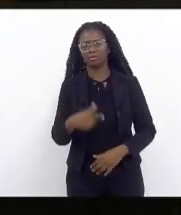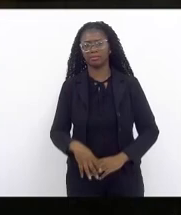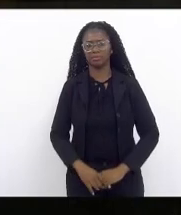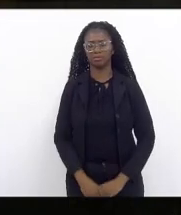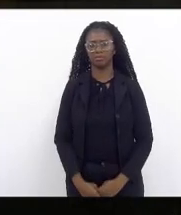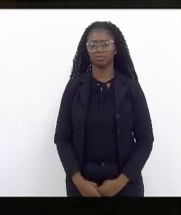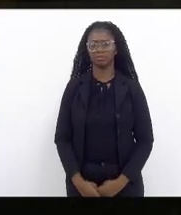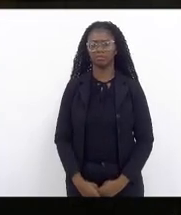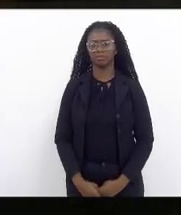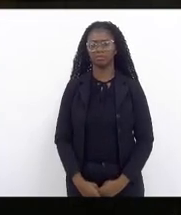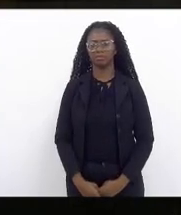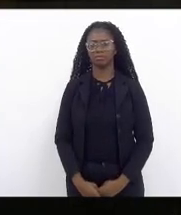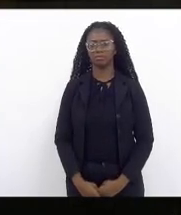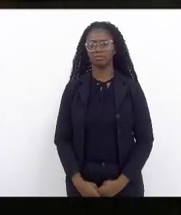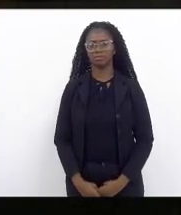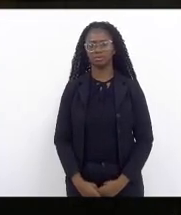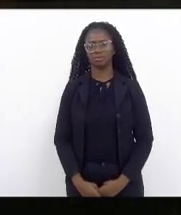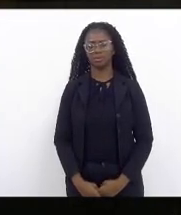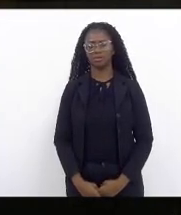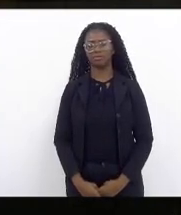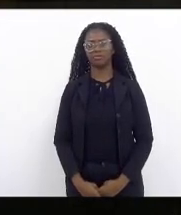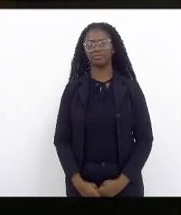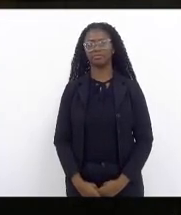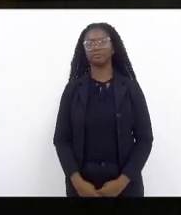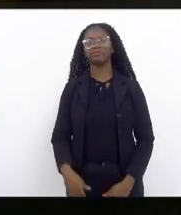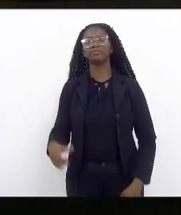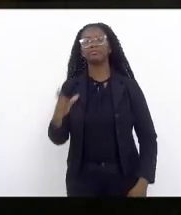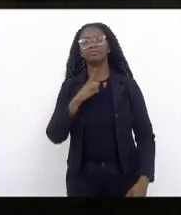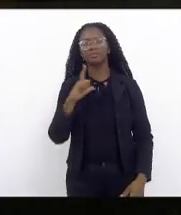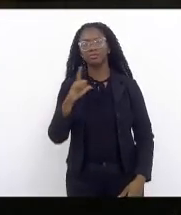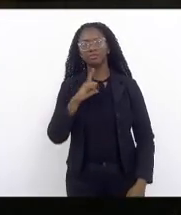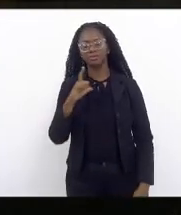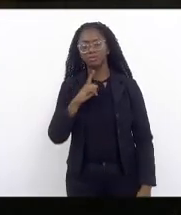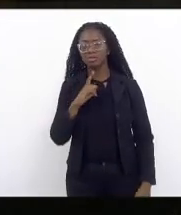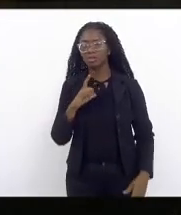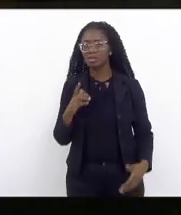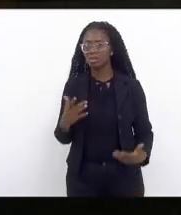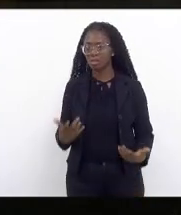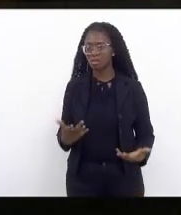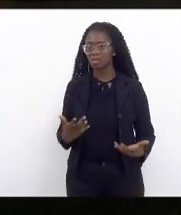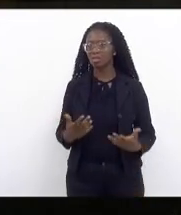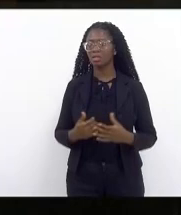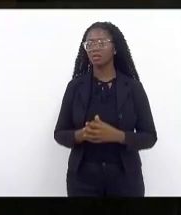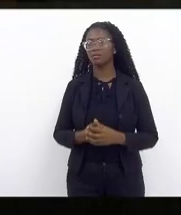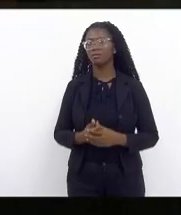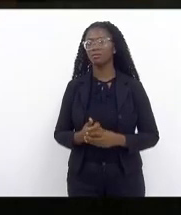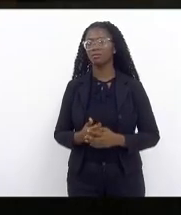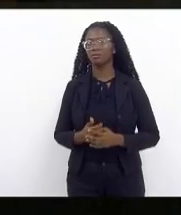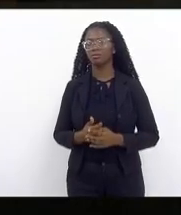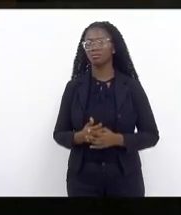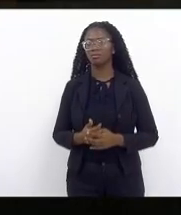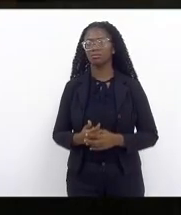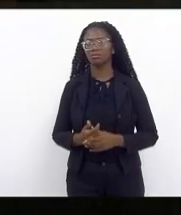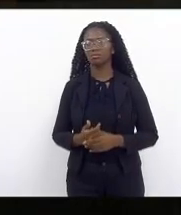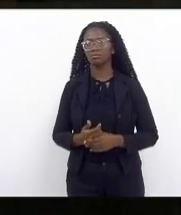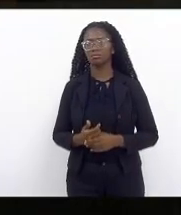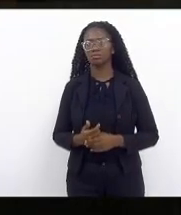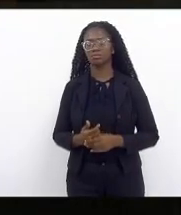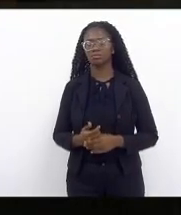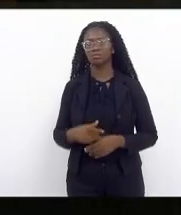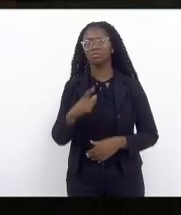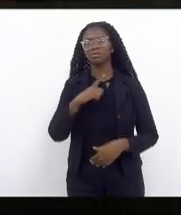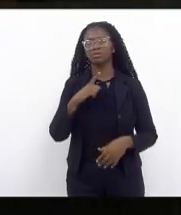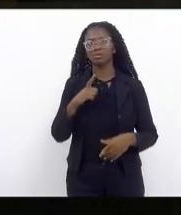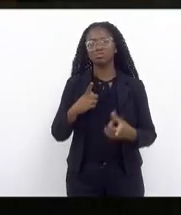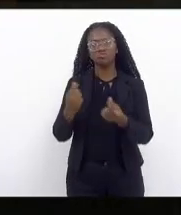nós teremos deputado Valdeck dinheiro para cumprir os compromissos teremos investimentos em todas as